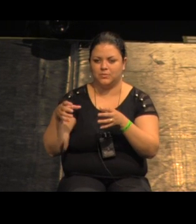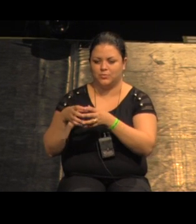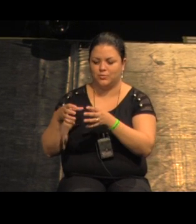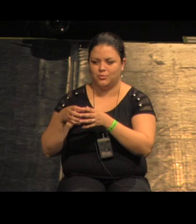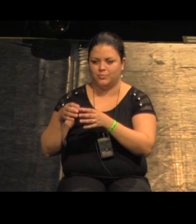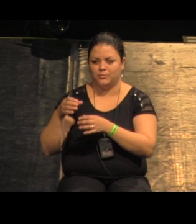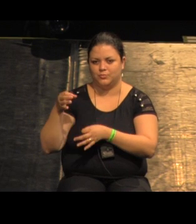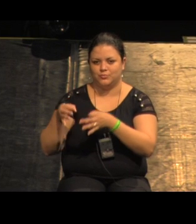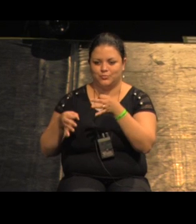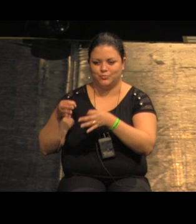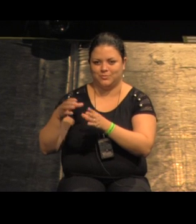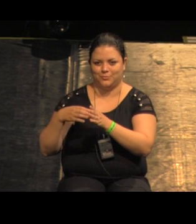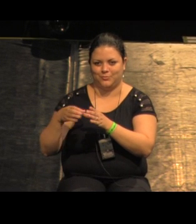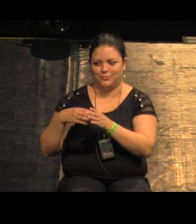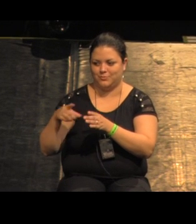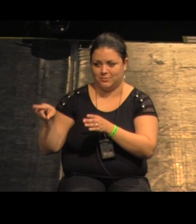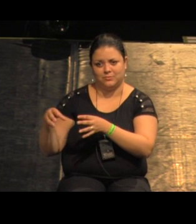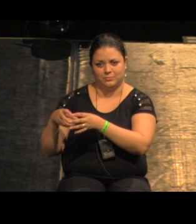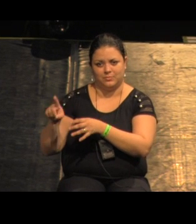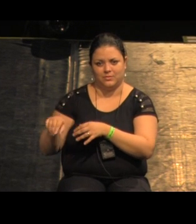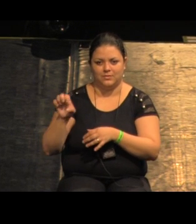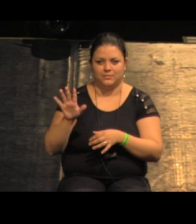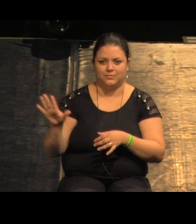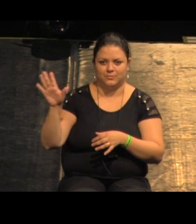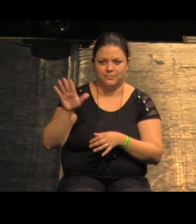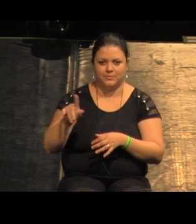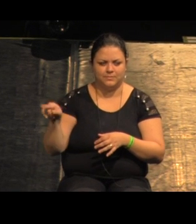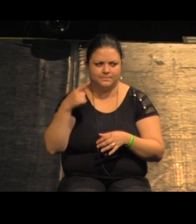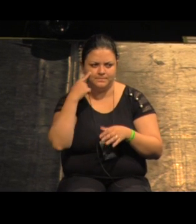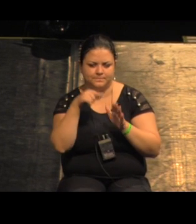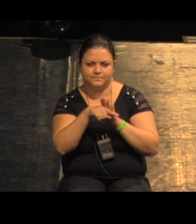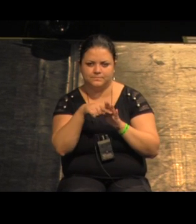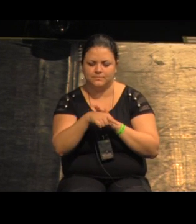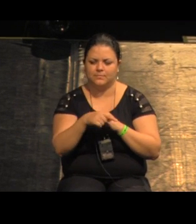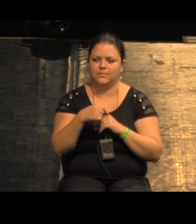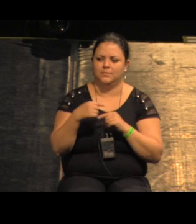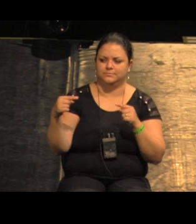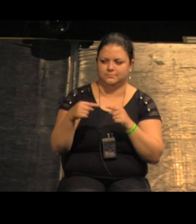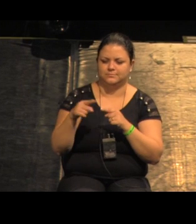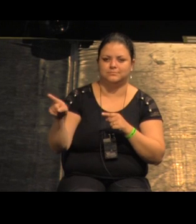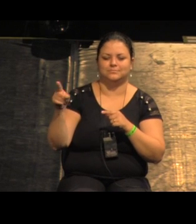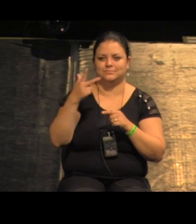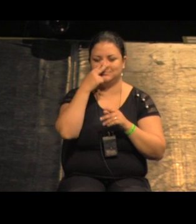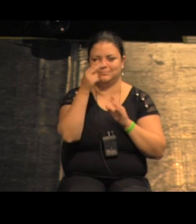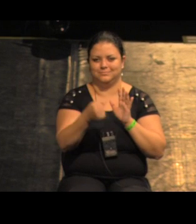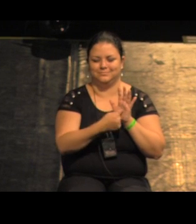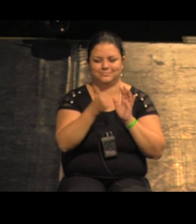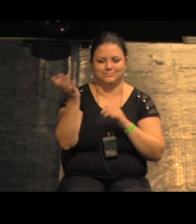destacou isso como uma coisa muito perspicaz não era perspicaz então